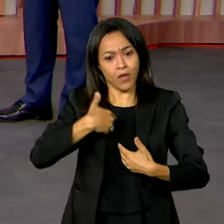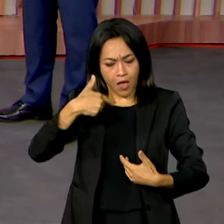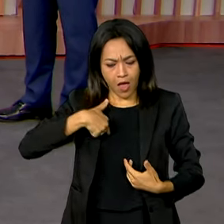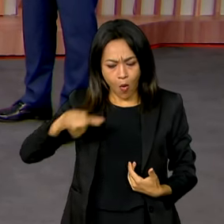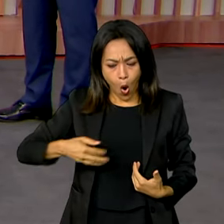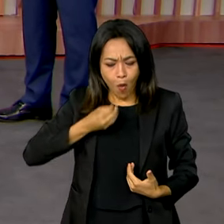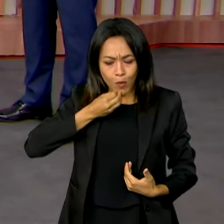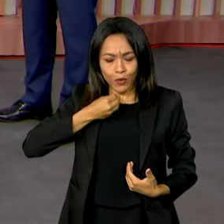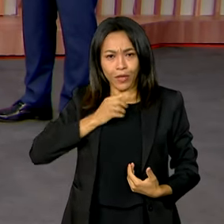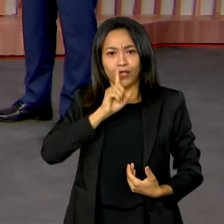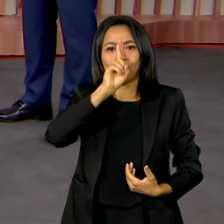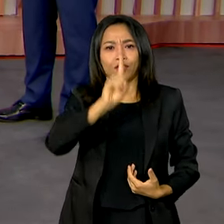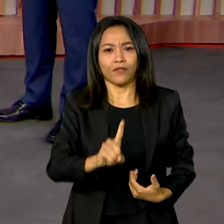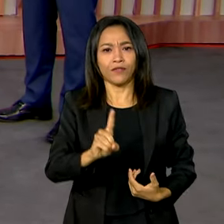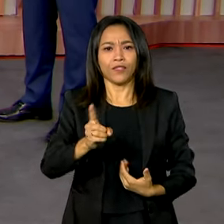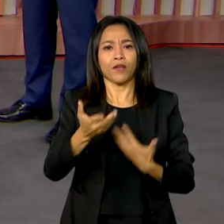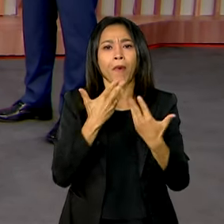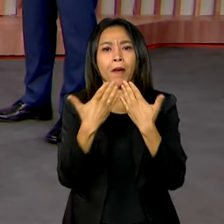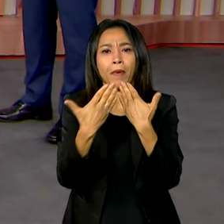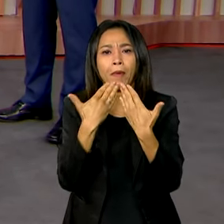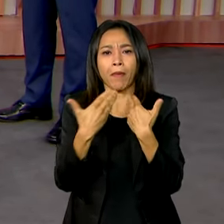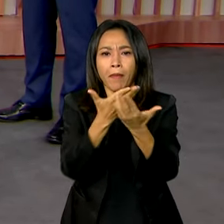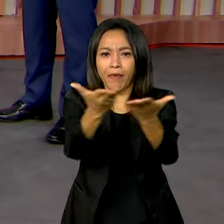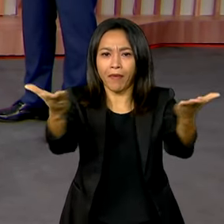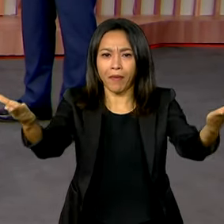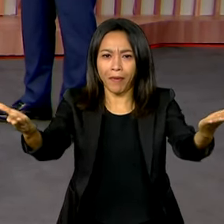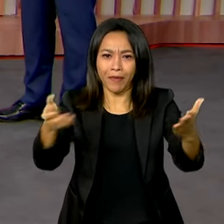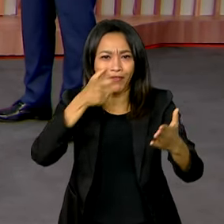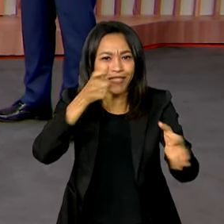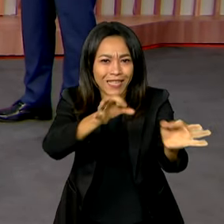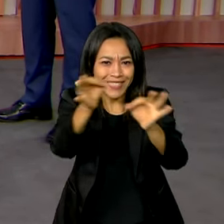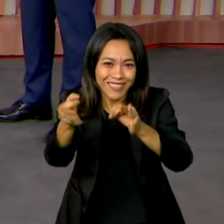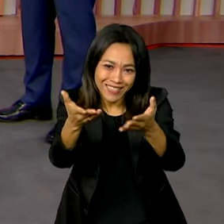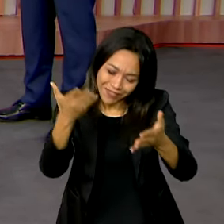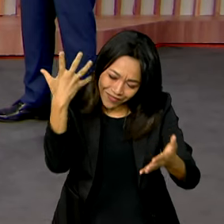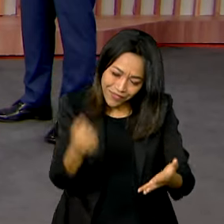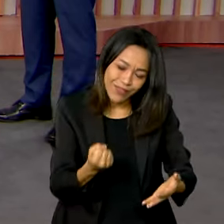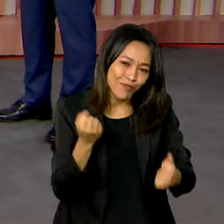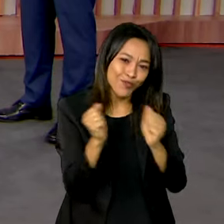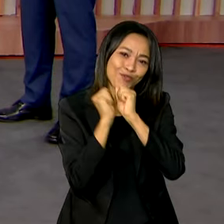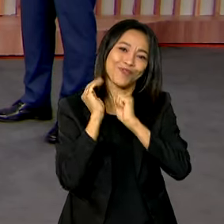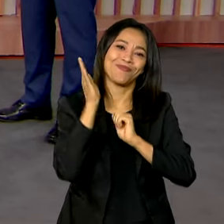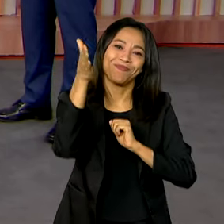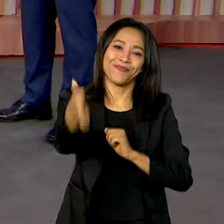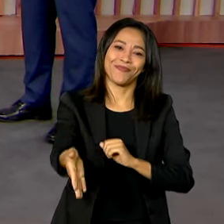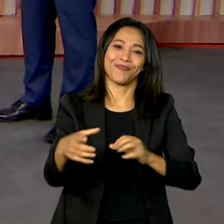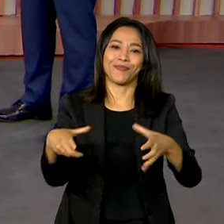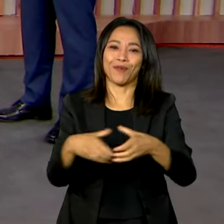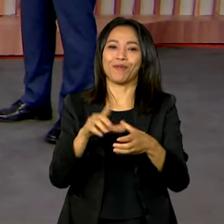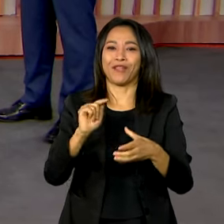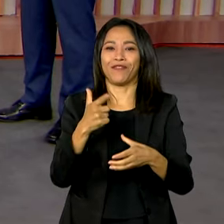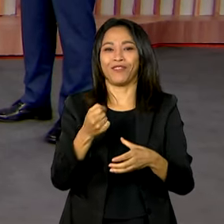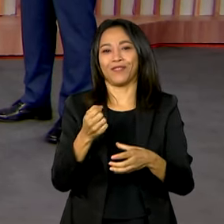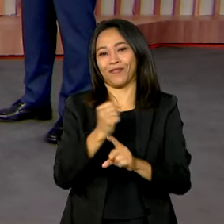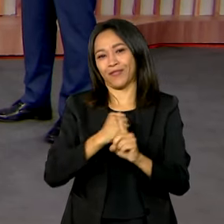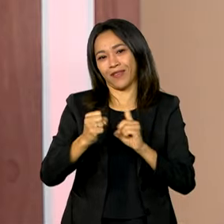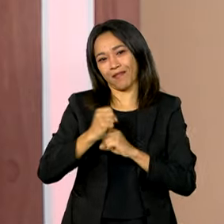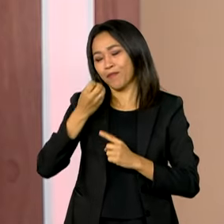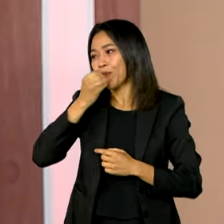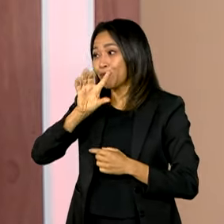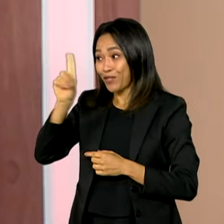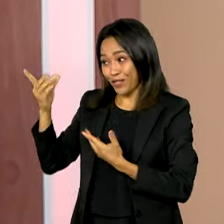conversar com brasileira e brasileira através dessa grande audiência. Vamos juntos ao G20 social. É isso. Bom dia para vocês. Então, vamos